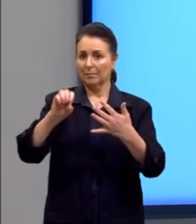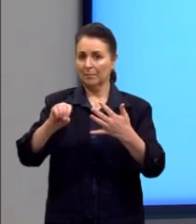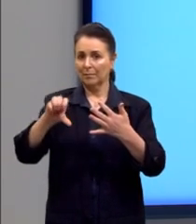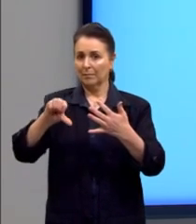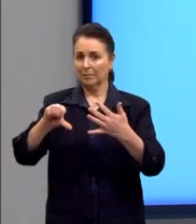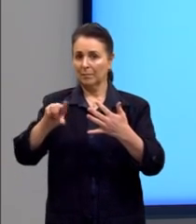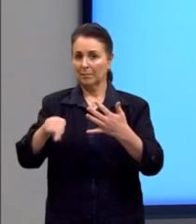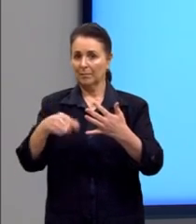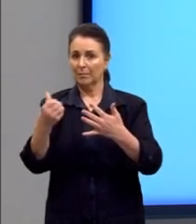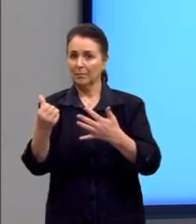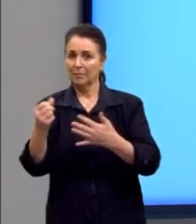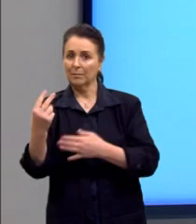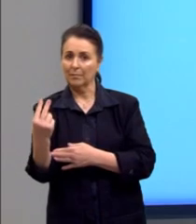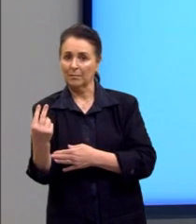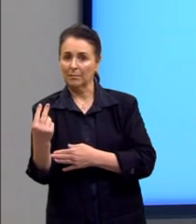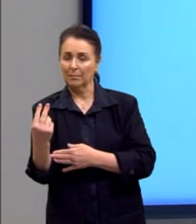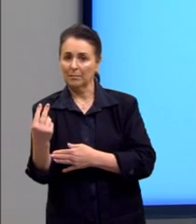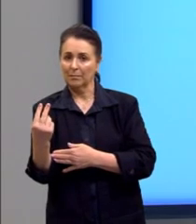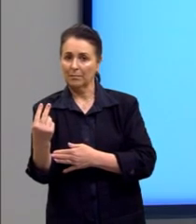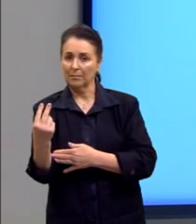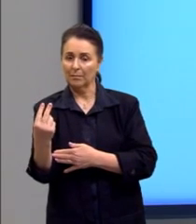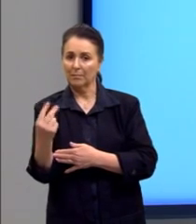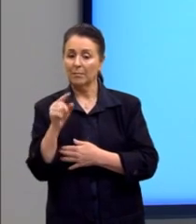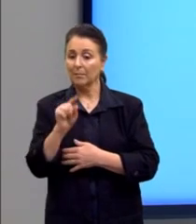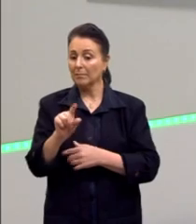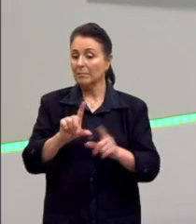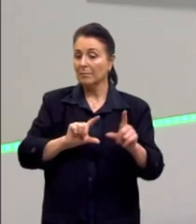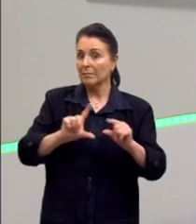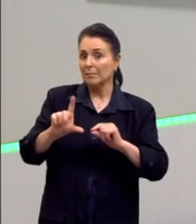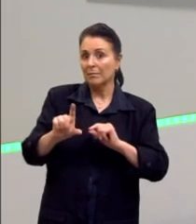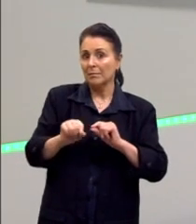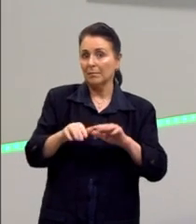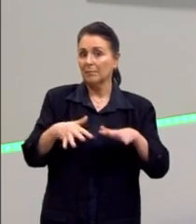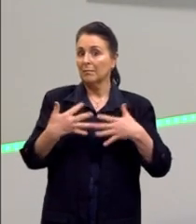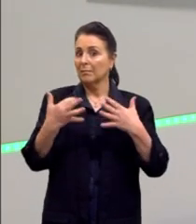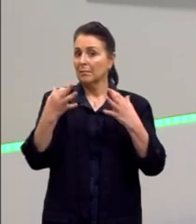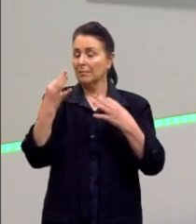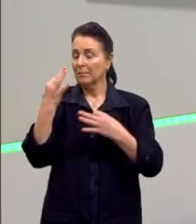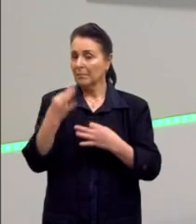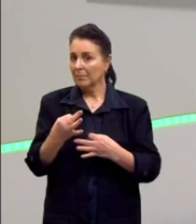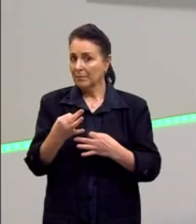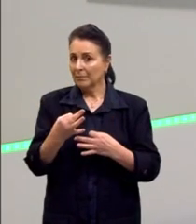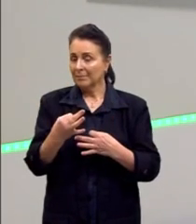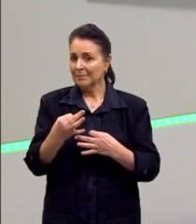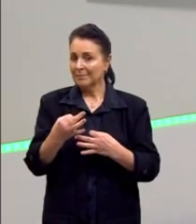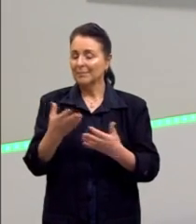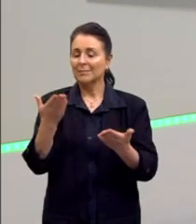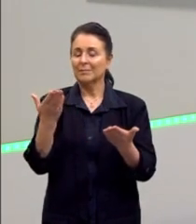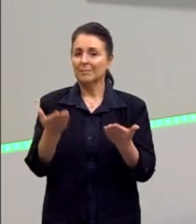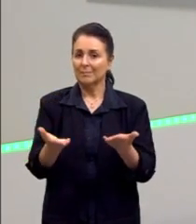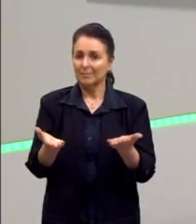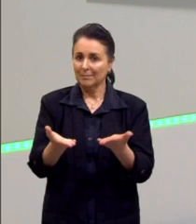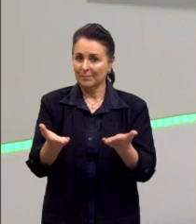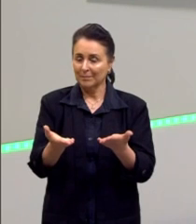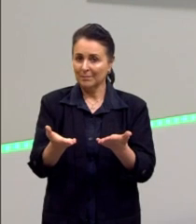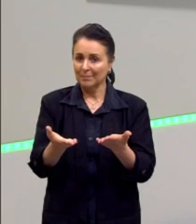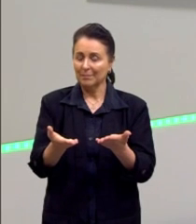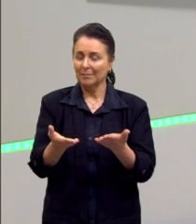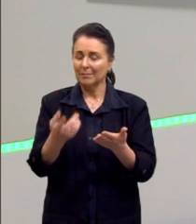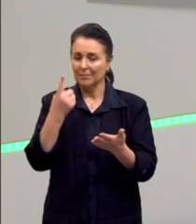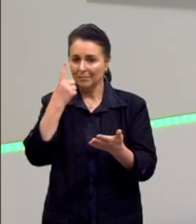,62. Então, essas são as nossas alternativas. Vamos dar uma olhada nas